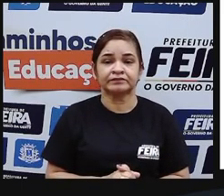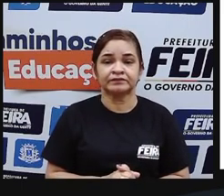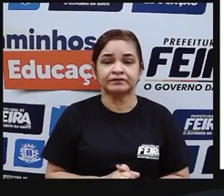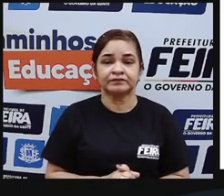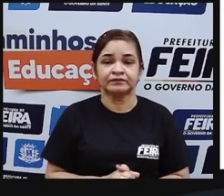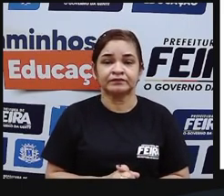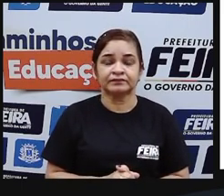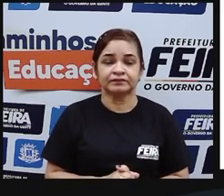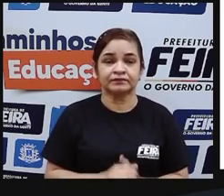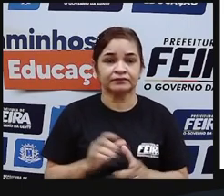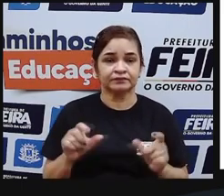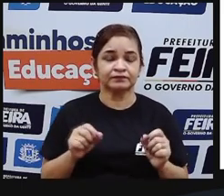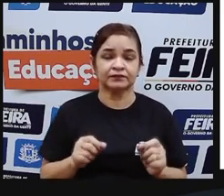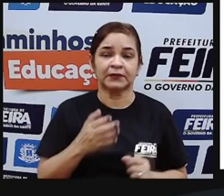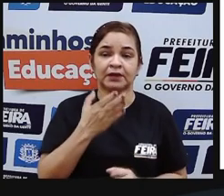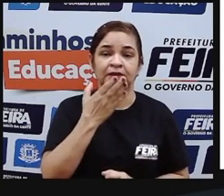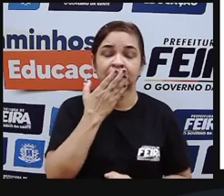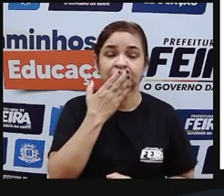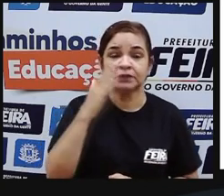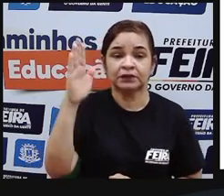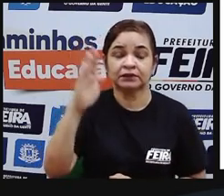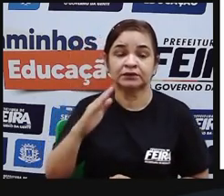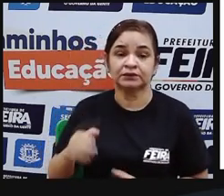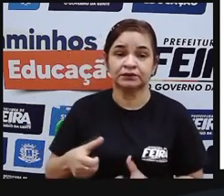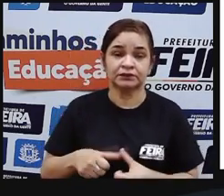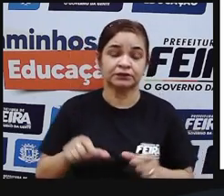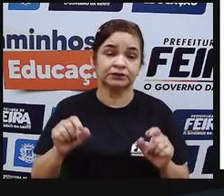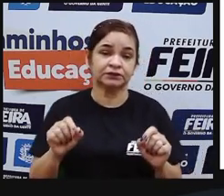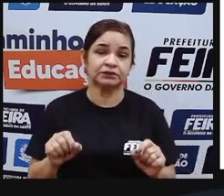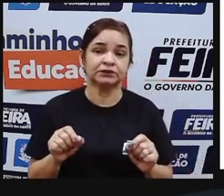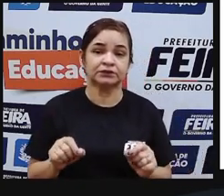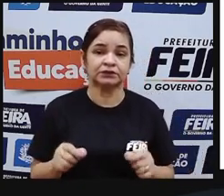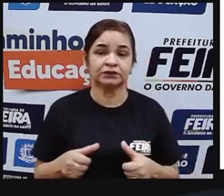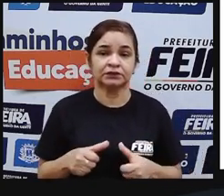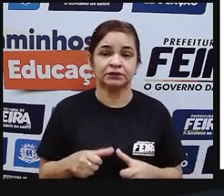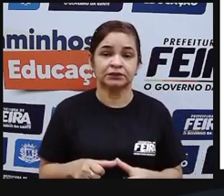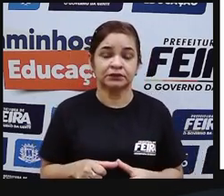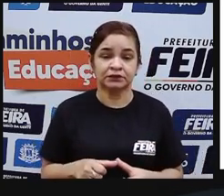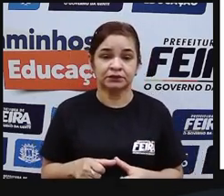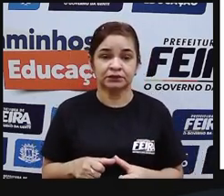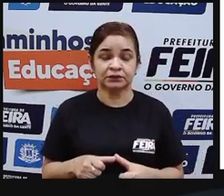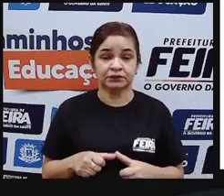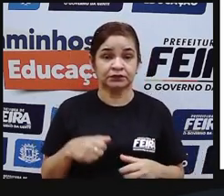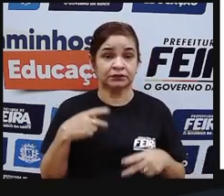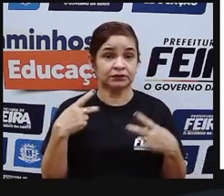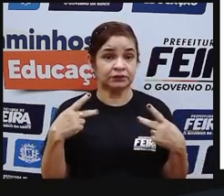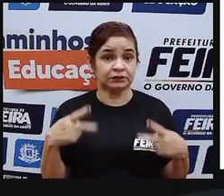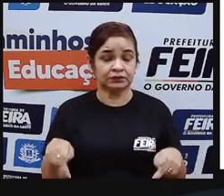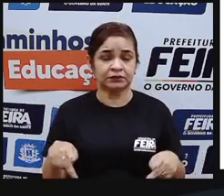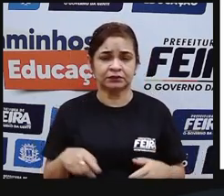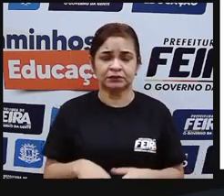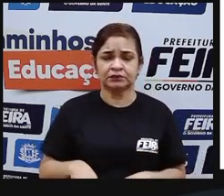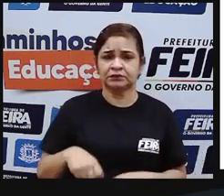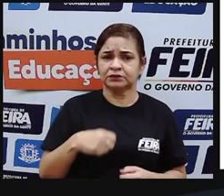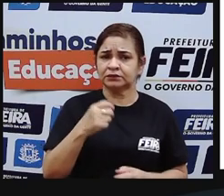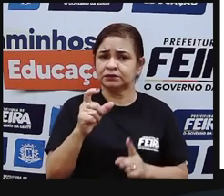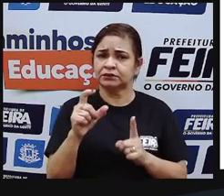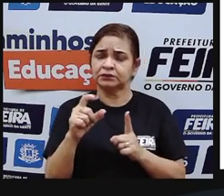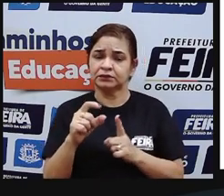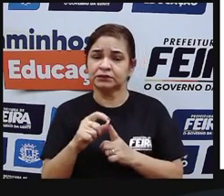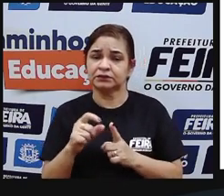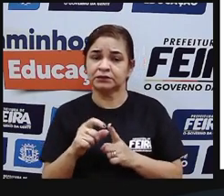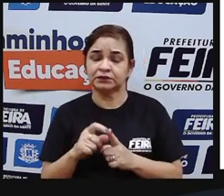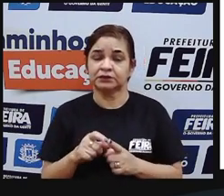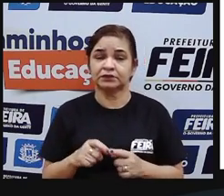O legado dos indígenas brasileiros está no nosso idioma. Algumas palavras do nosso idioma